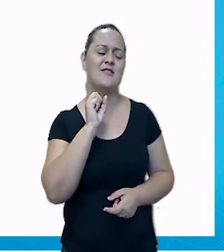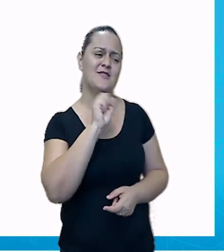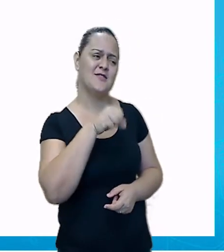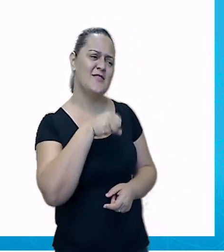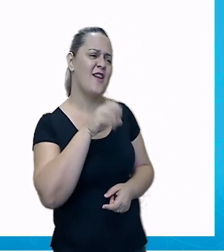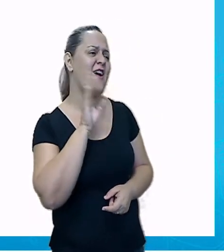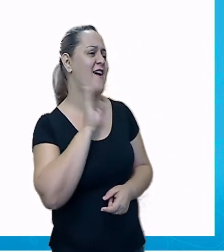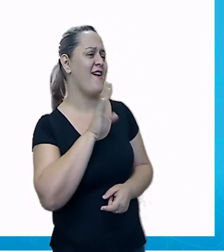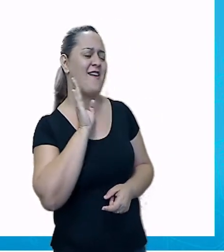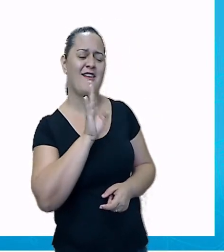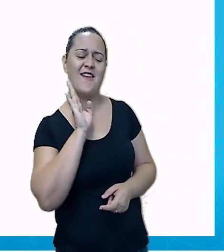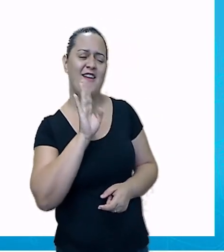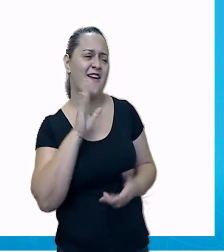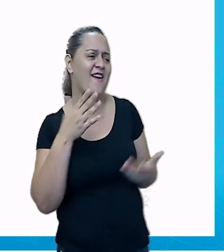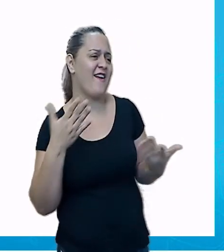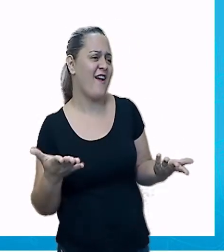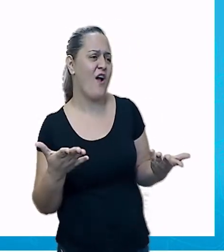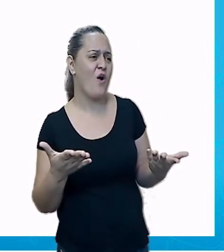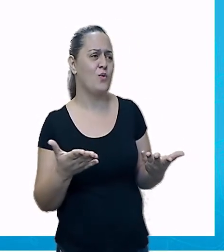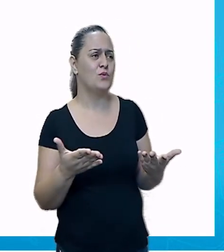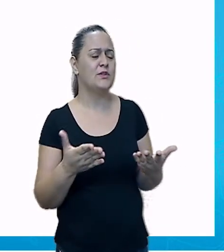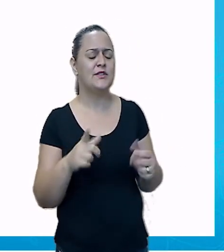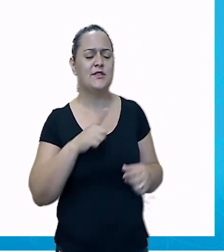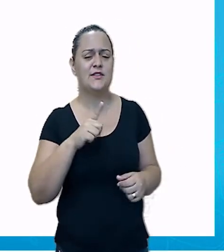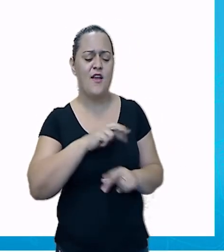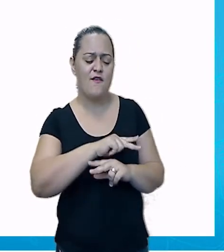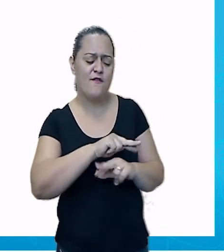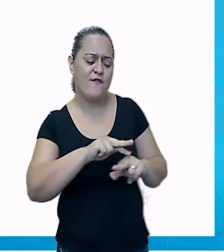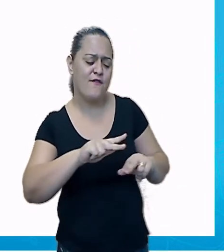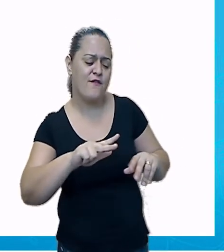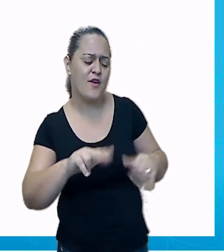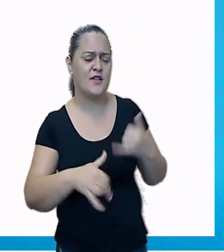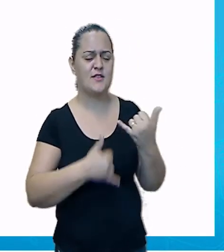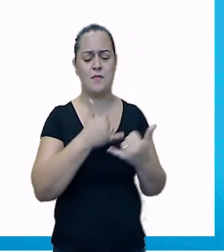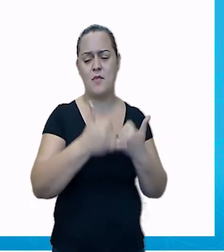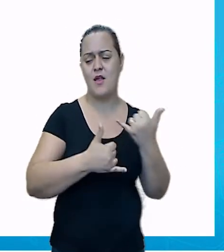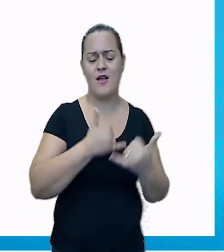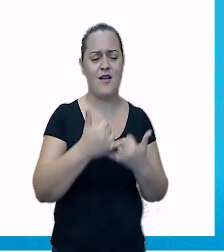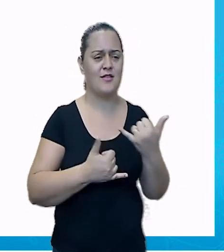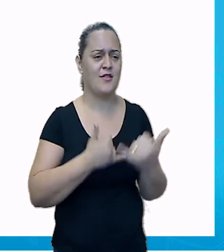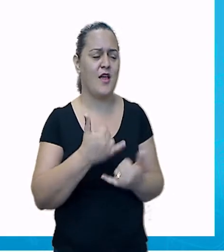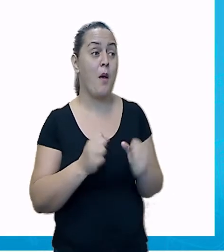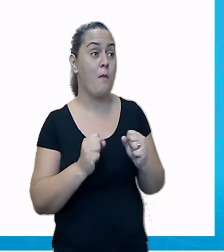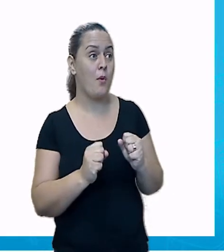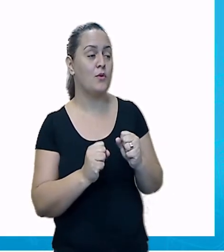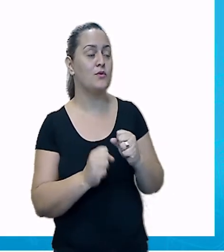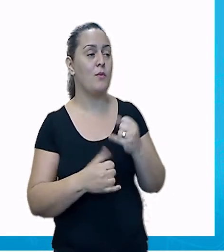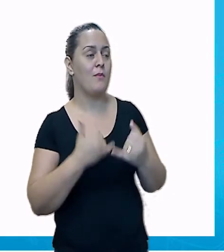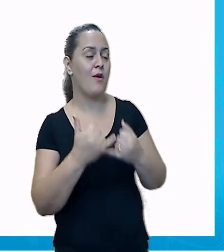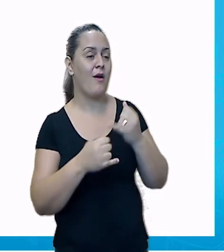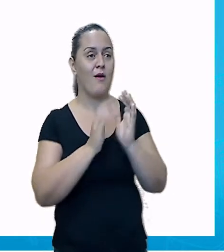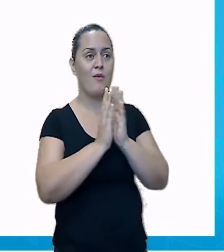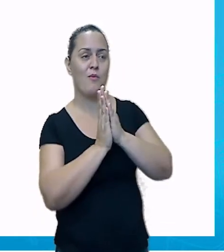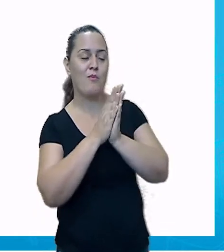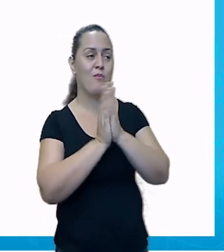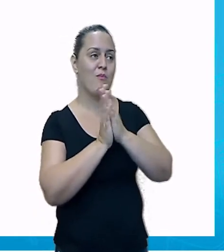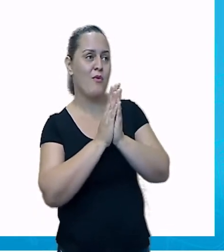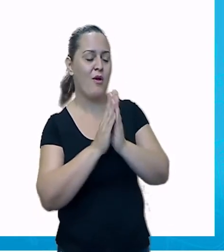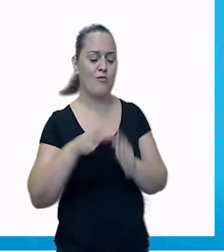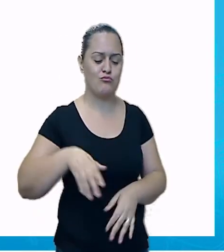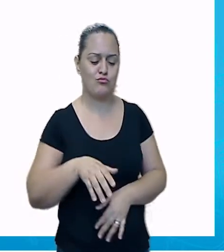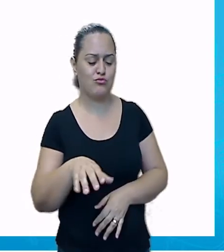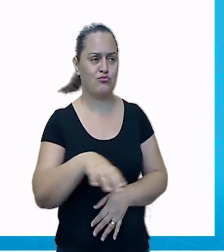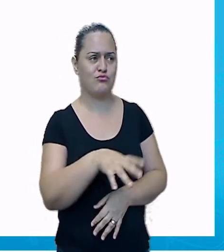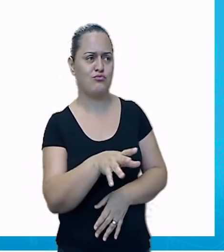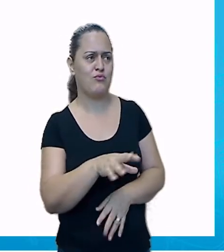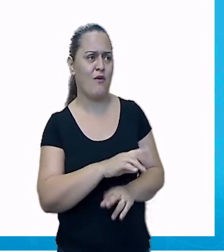muito legal. É cheio de jogos. Eu posso até mesmo brincar com os bonecos, como na sua casa. Oh,